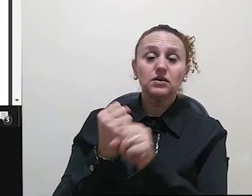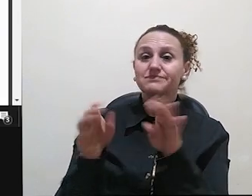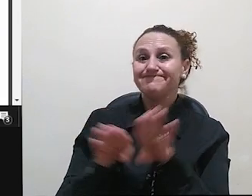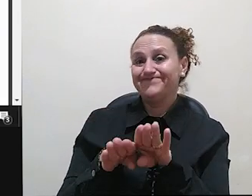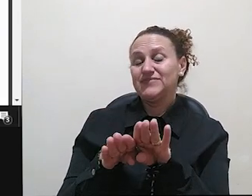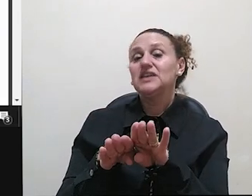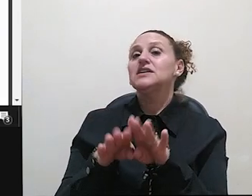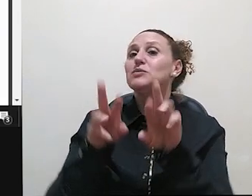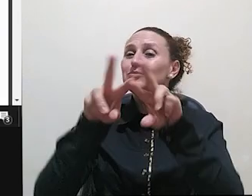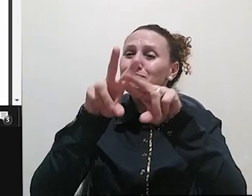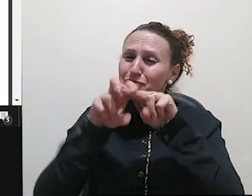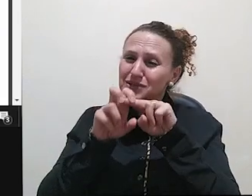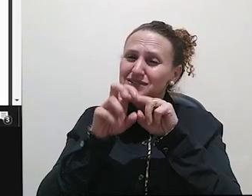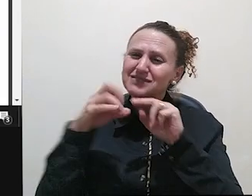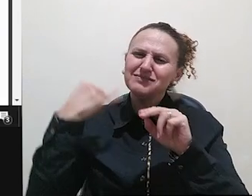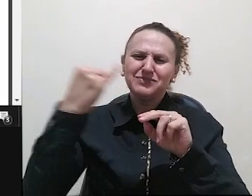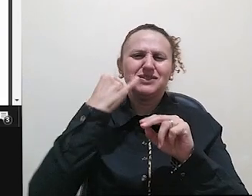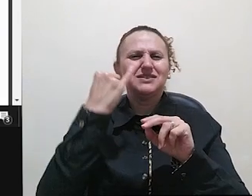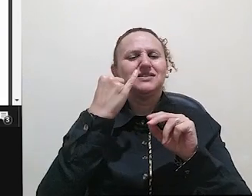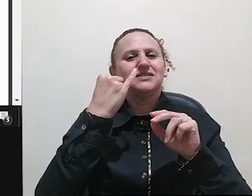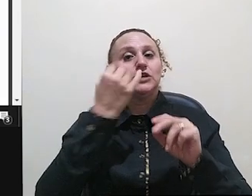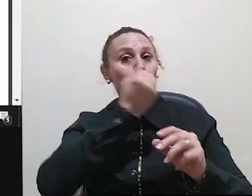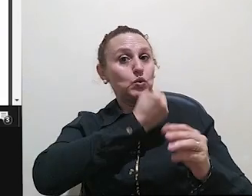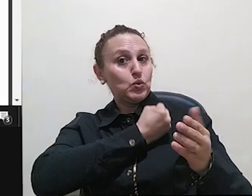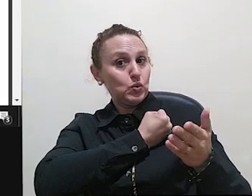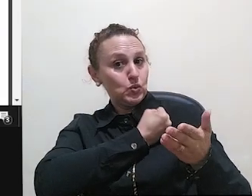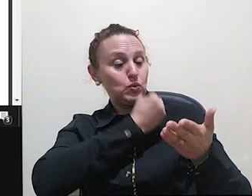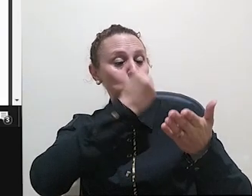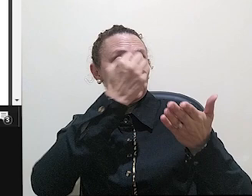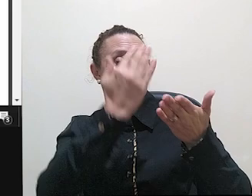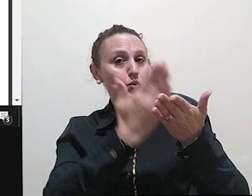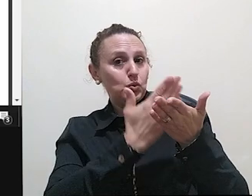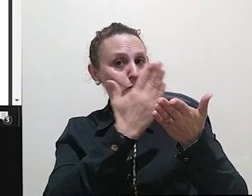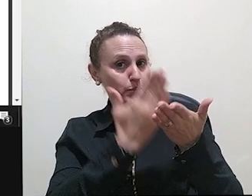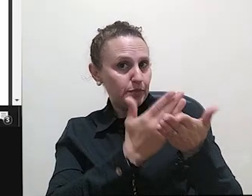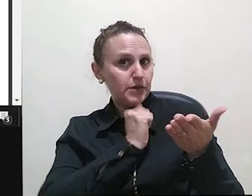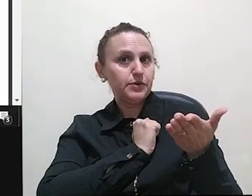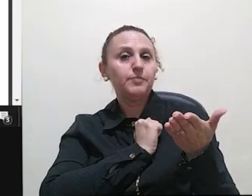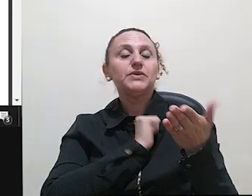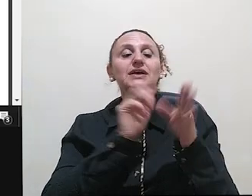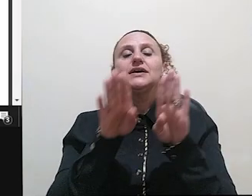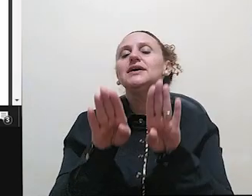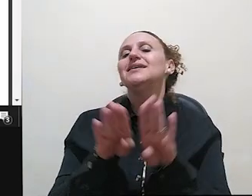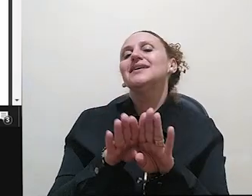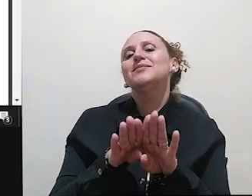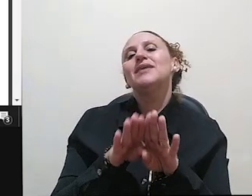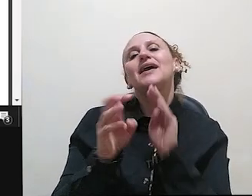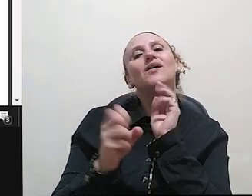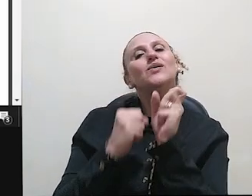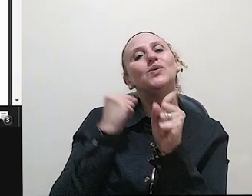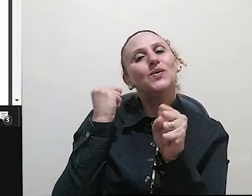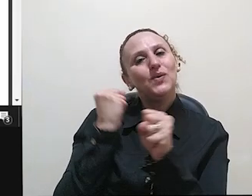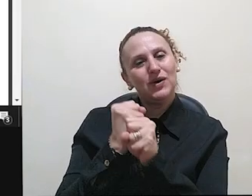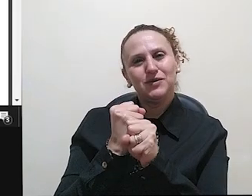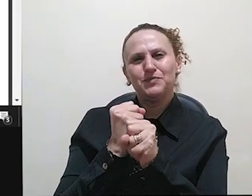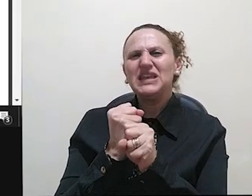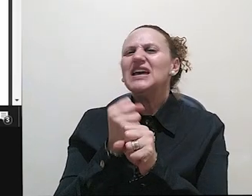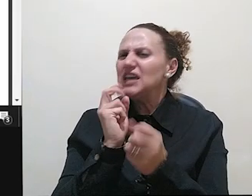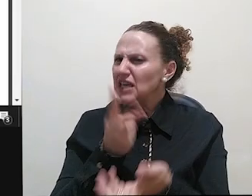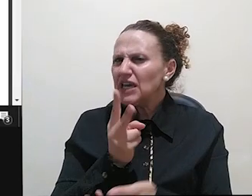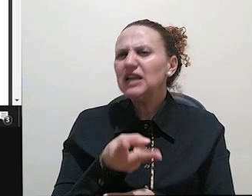demarcação também. Então, aí ele vai trazendo, né? Olhem esse tipo de comportamento aqui da